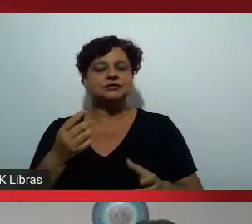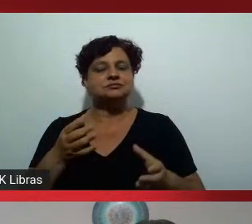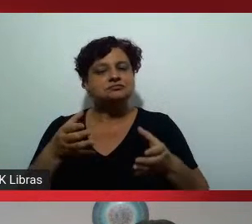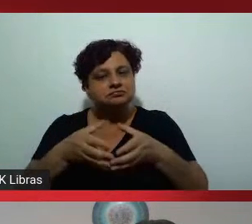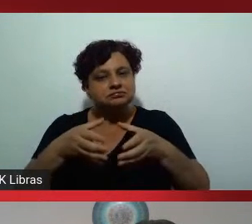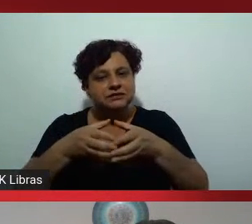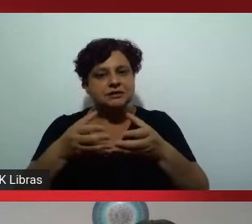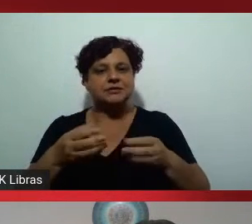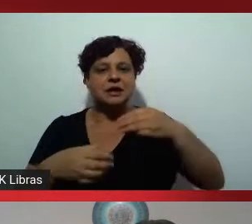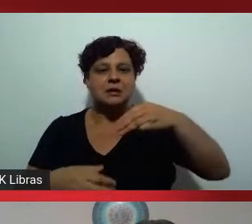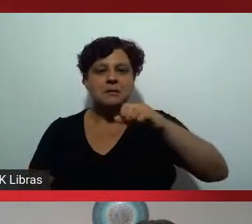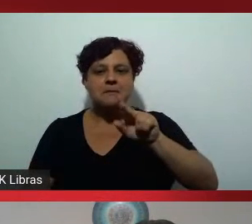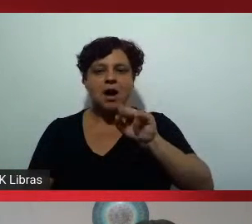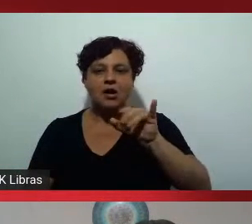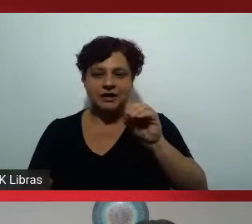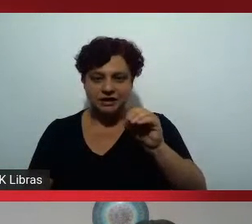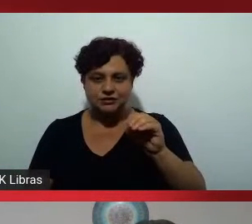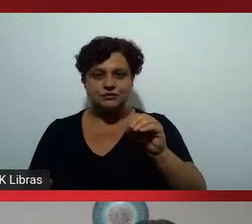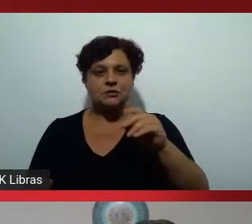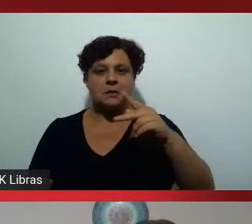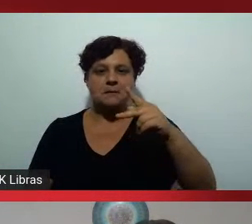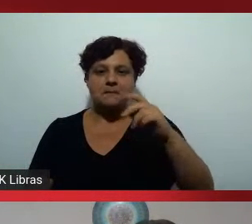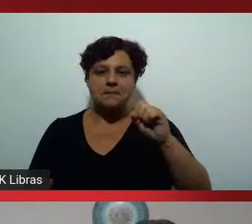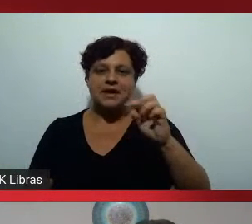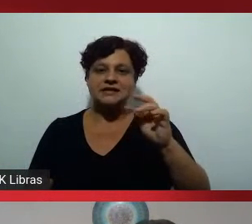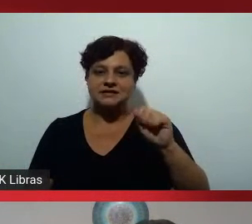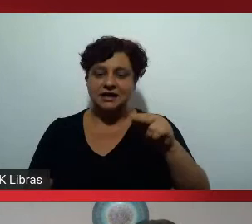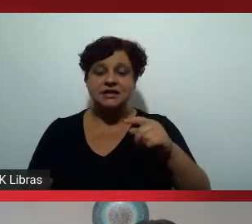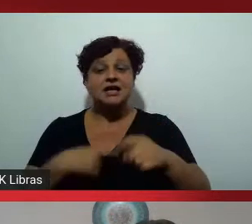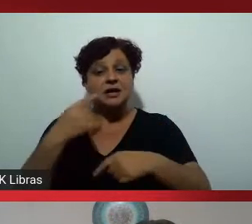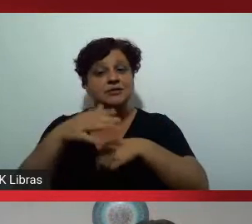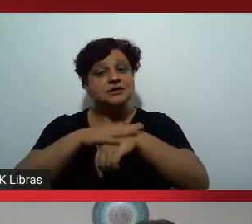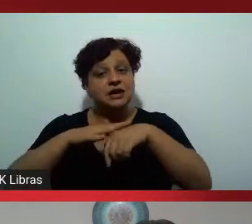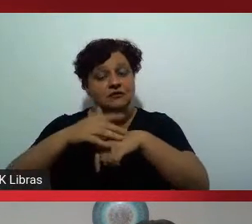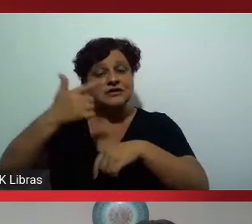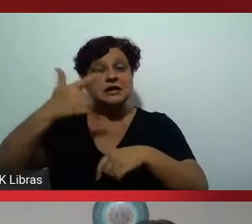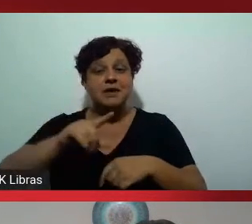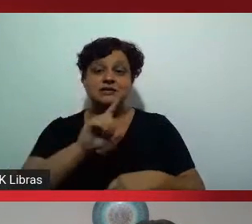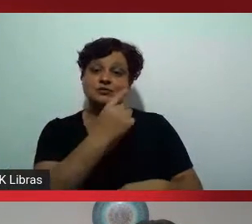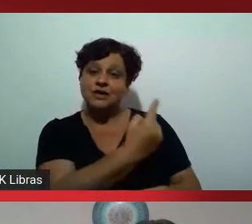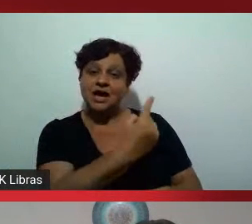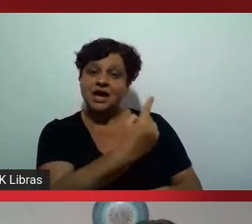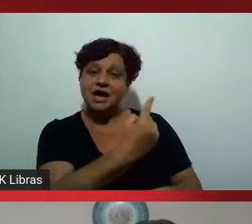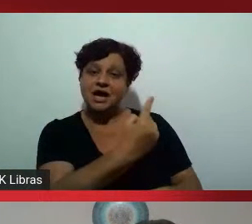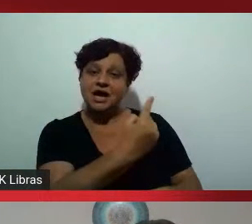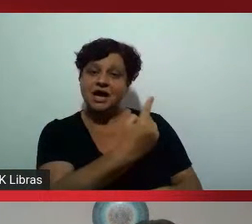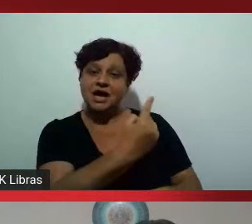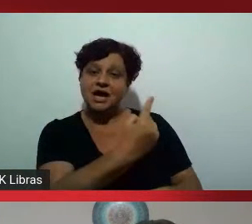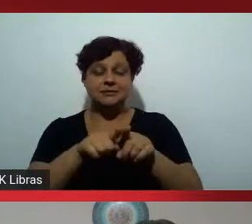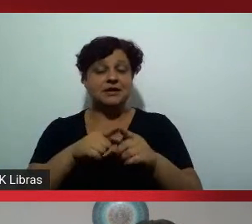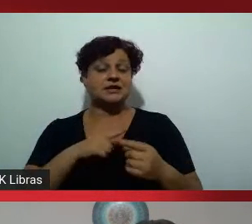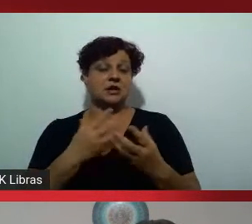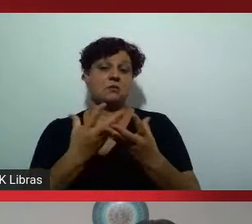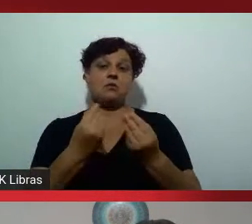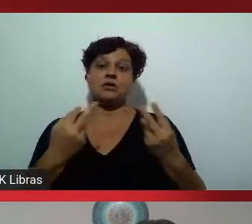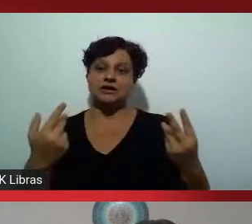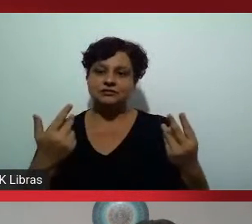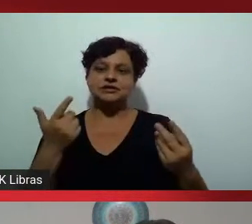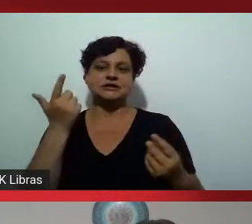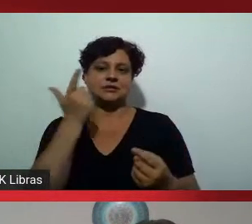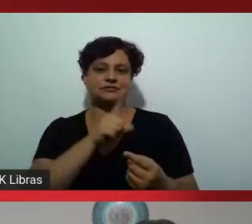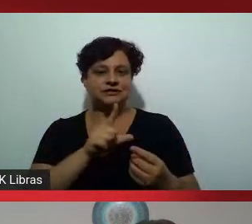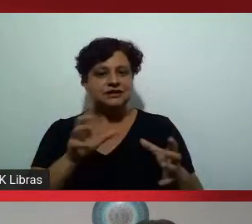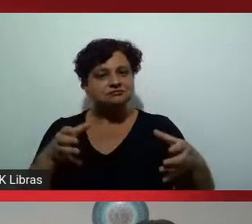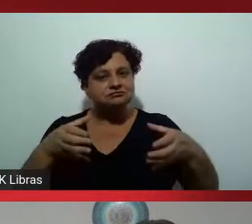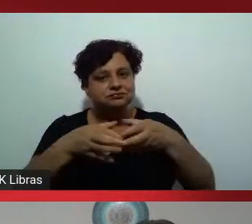Maurício Maurício Pestana eu certamente depois vou querer falar um pouco mais com cada uma de vocês eu acho que nós temos muito